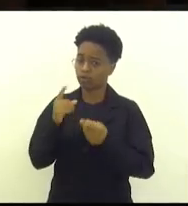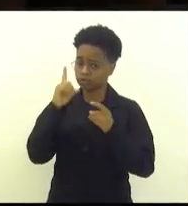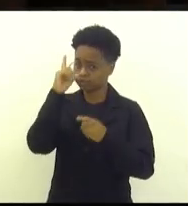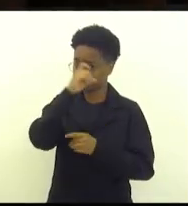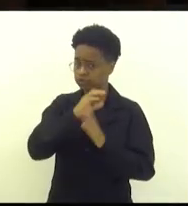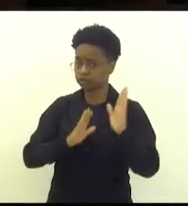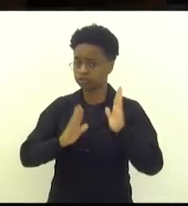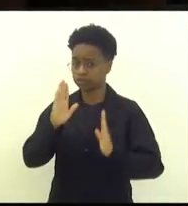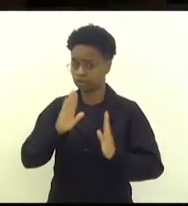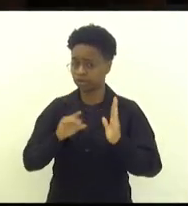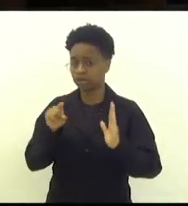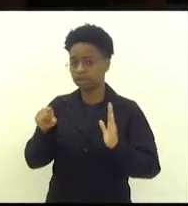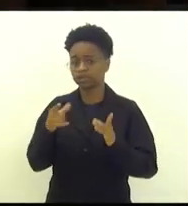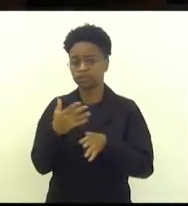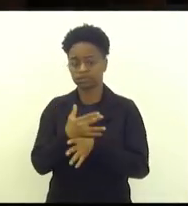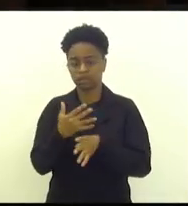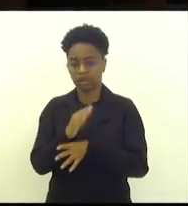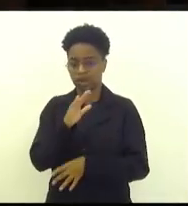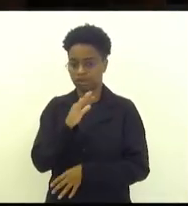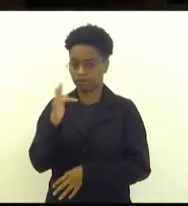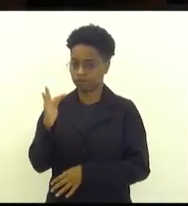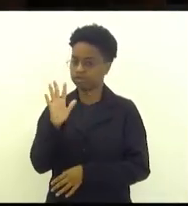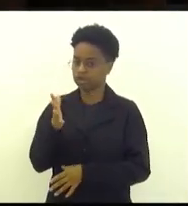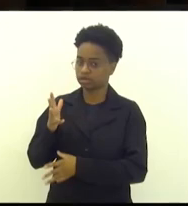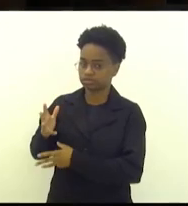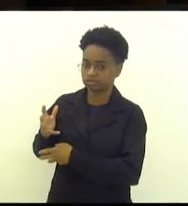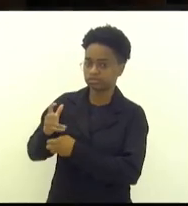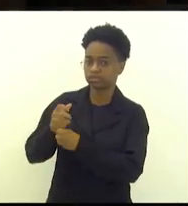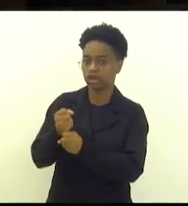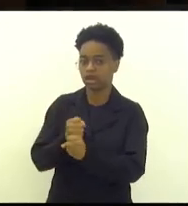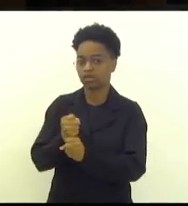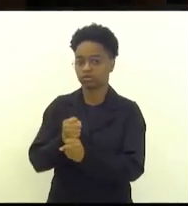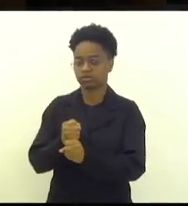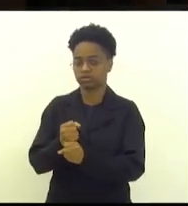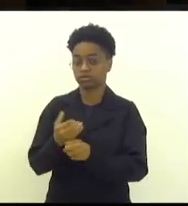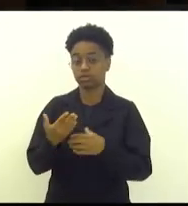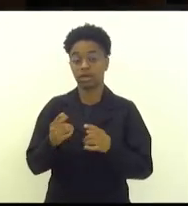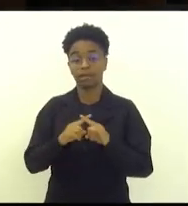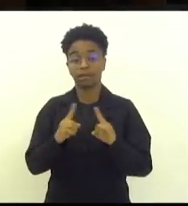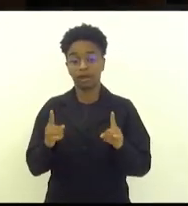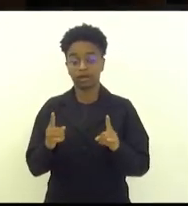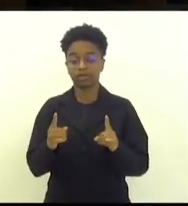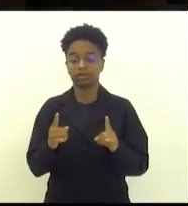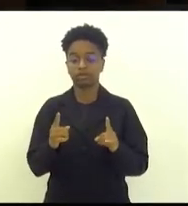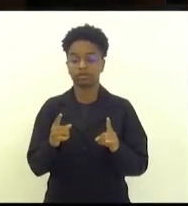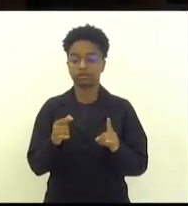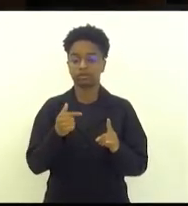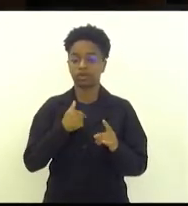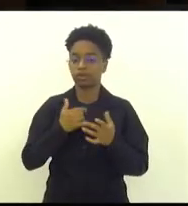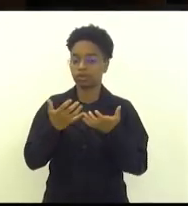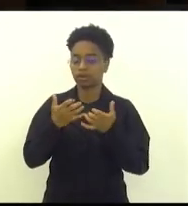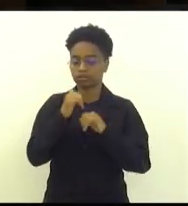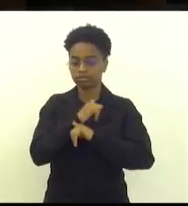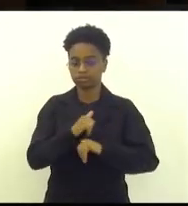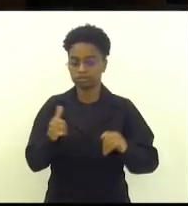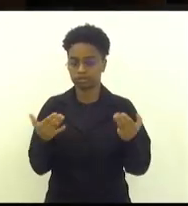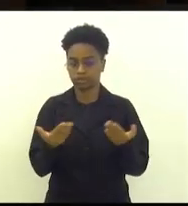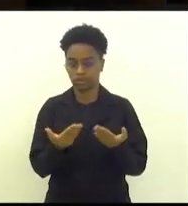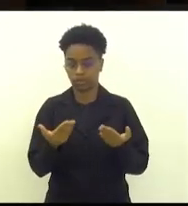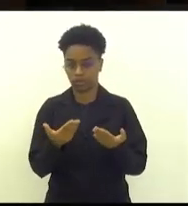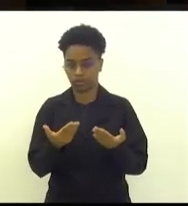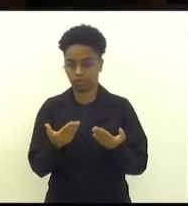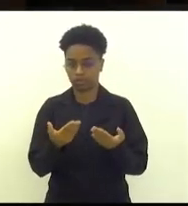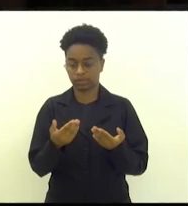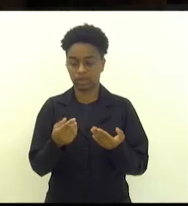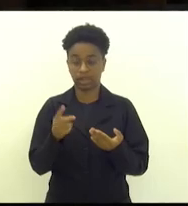Frio vem vivendo ao longo dos últimos anos. Mas o ponto que eu quero chegar neste momento, e fazendo uma